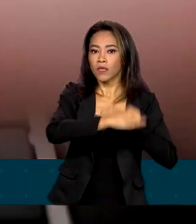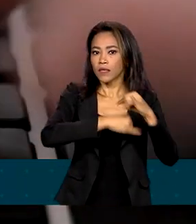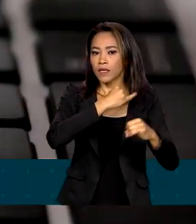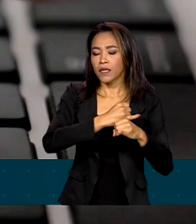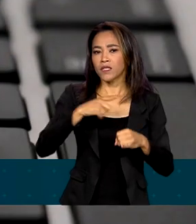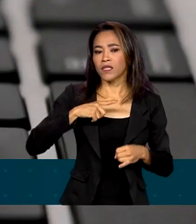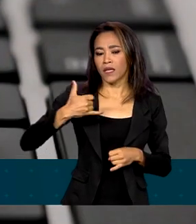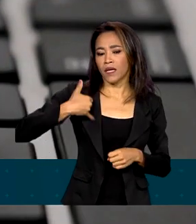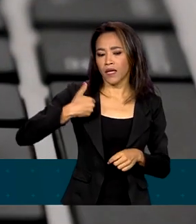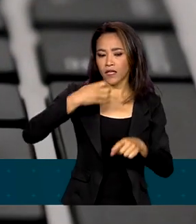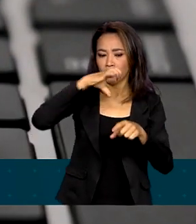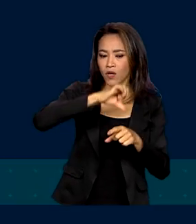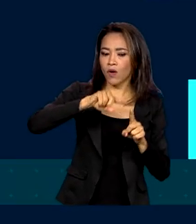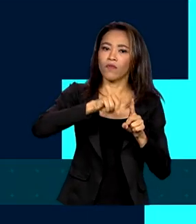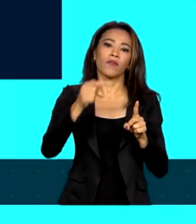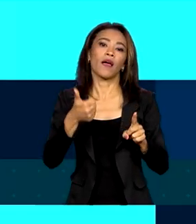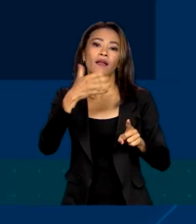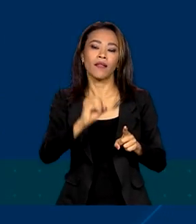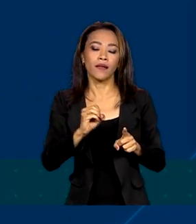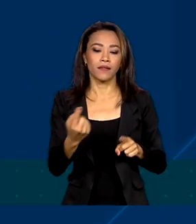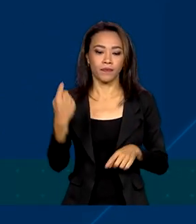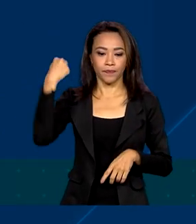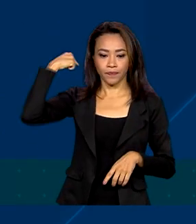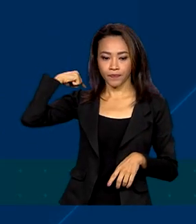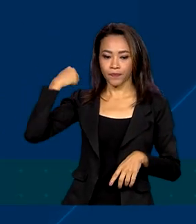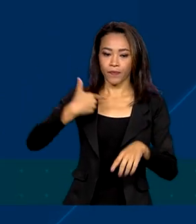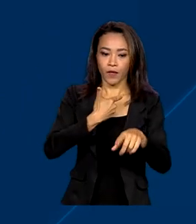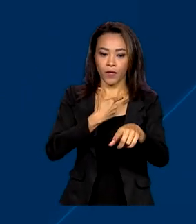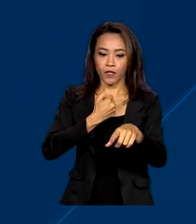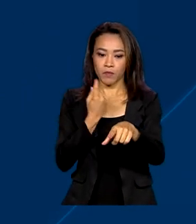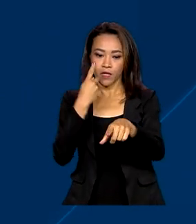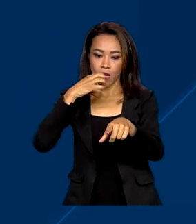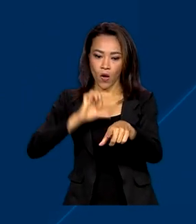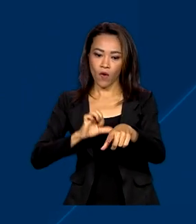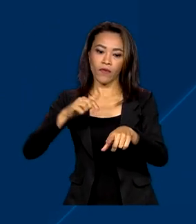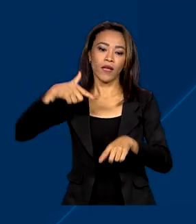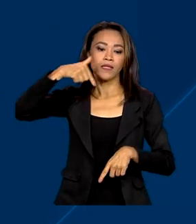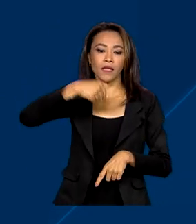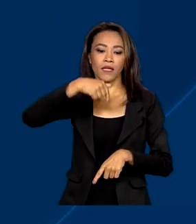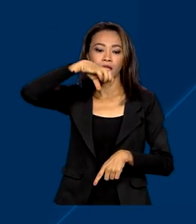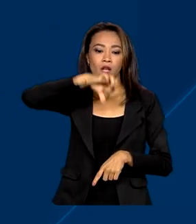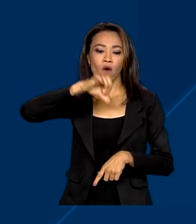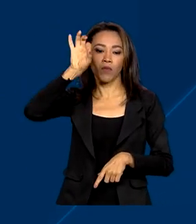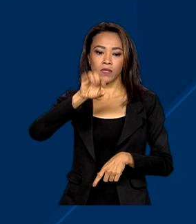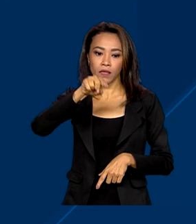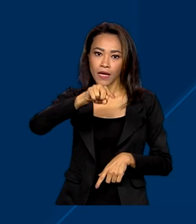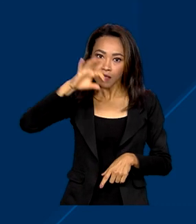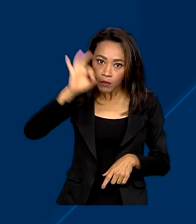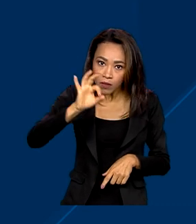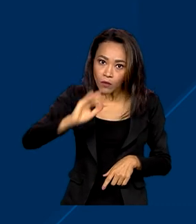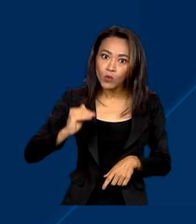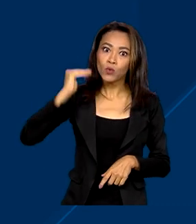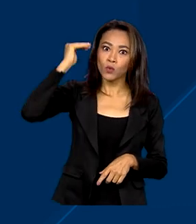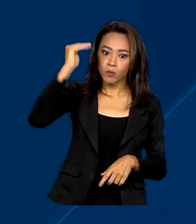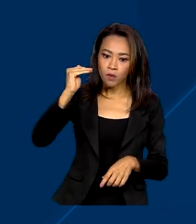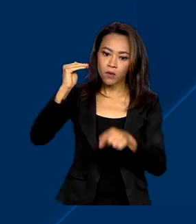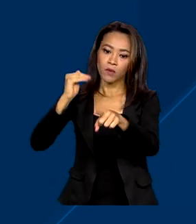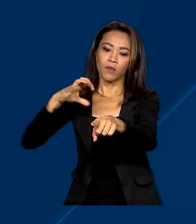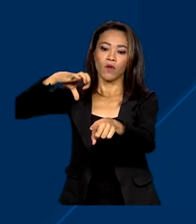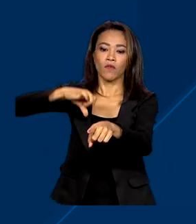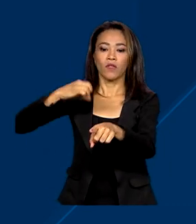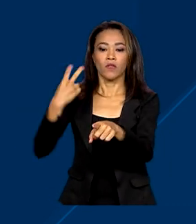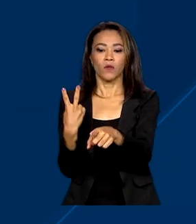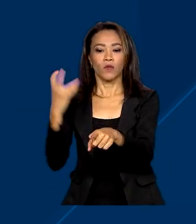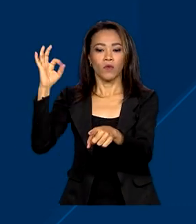que têm entre 9 e 10 anos. Em 2019, era 79%. Esse percentual subiu para 92